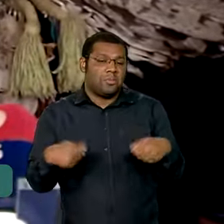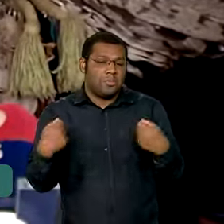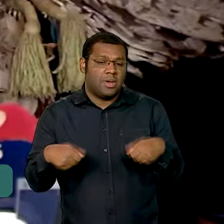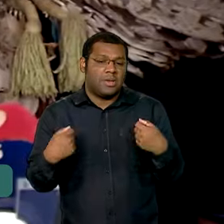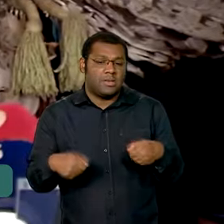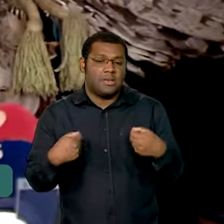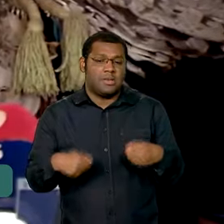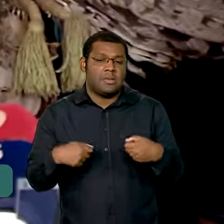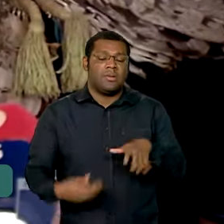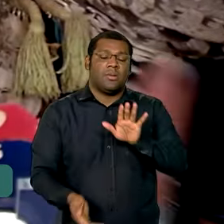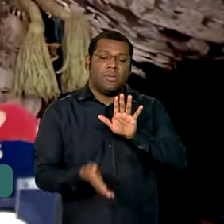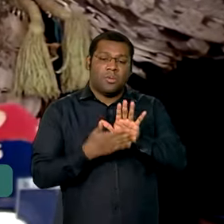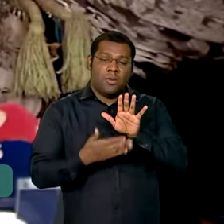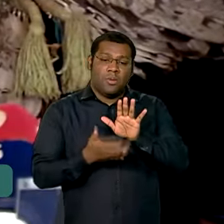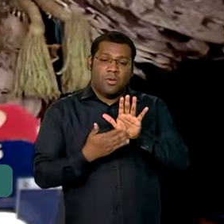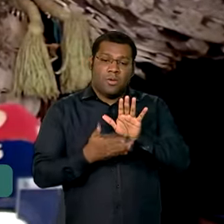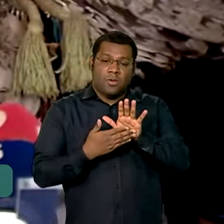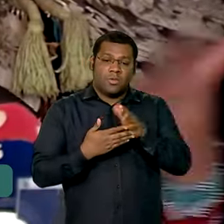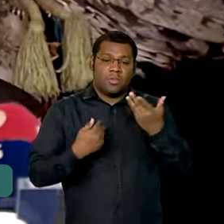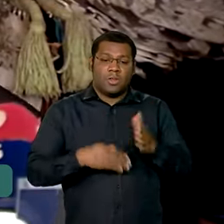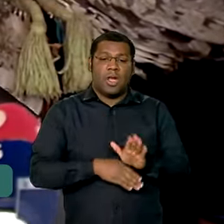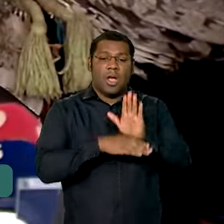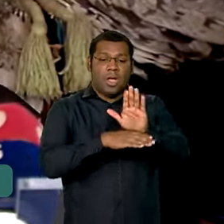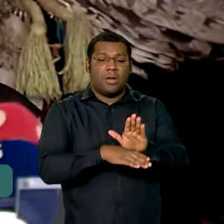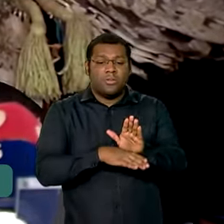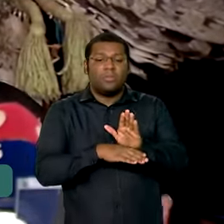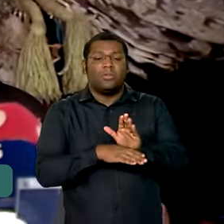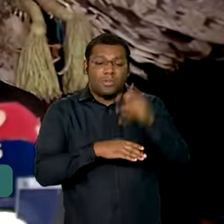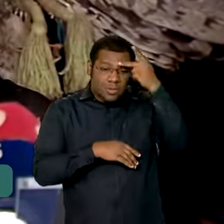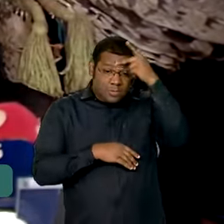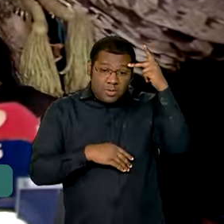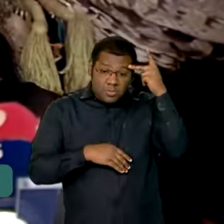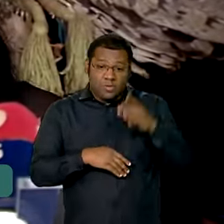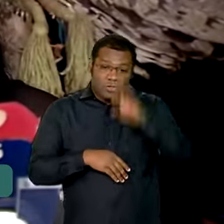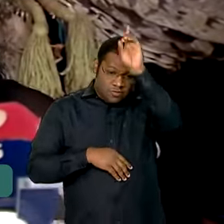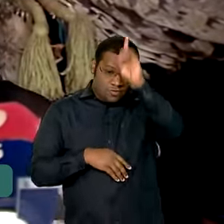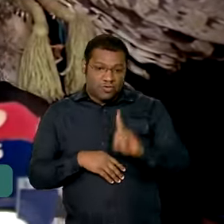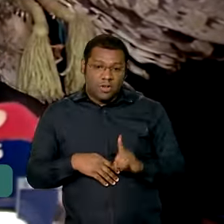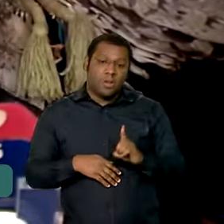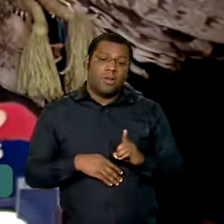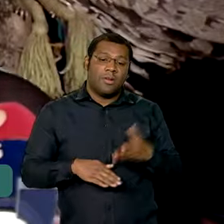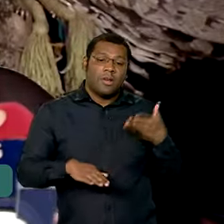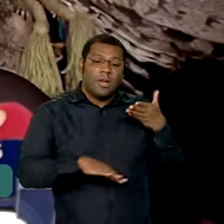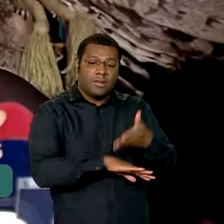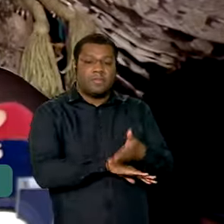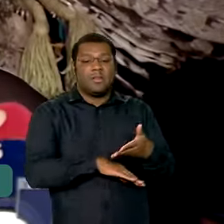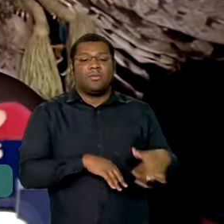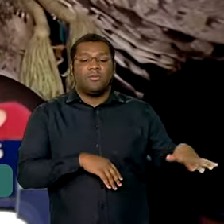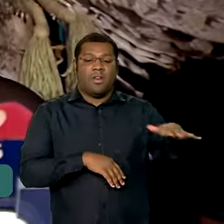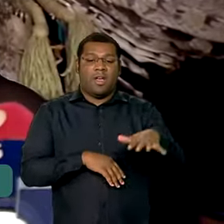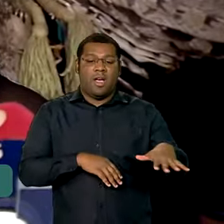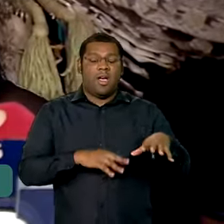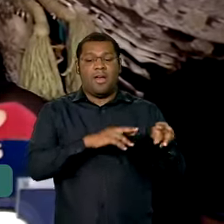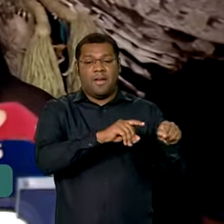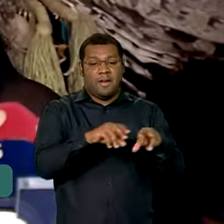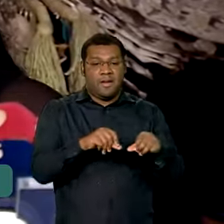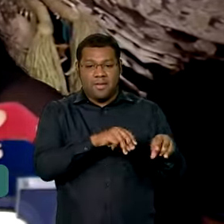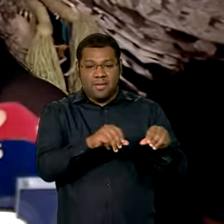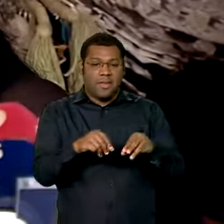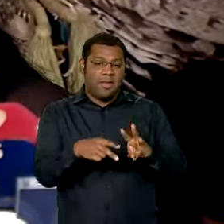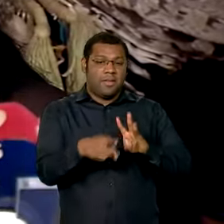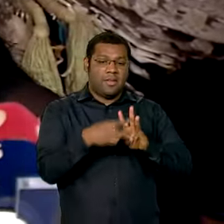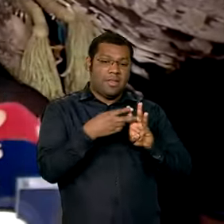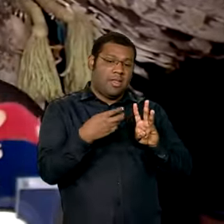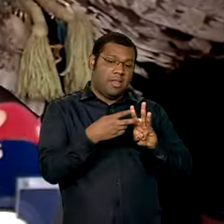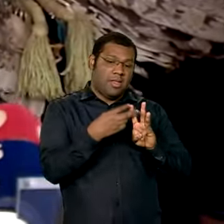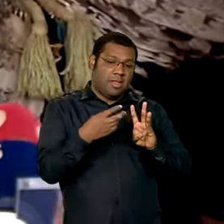para que essas pessoas saiam, sejam reinstaladas e tenham já uma área destinada para que elas possam